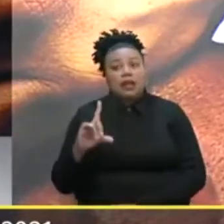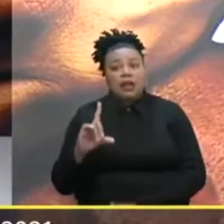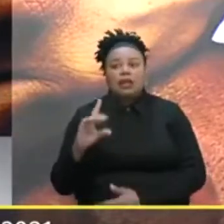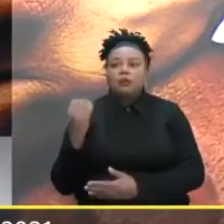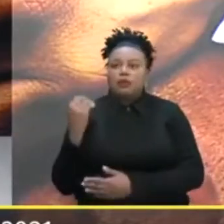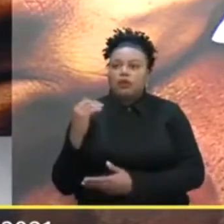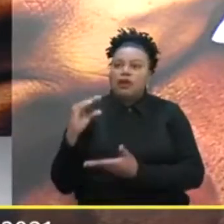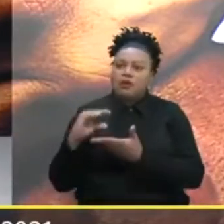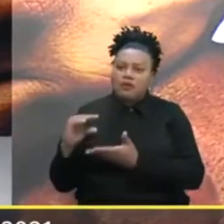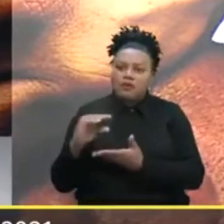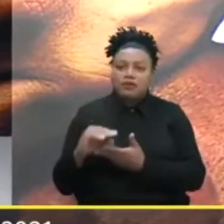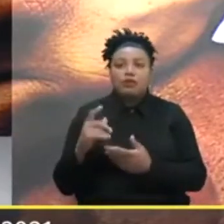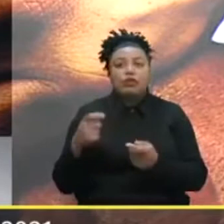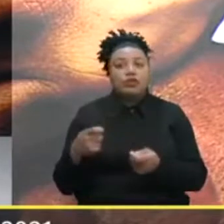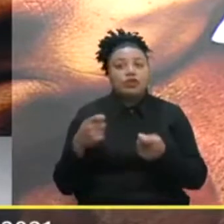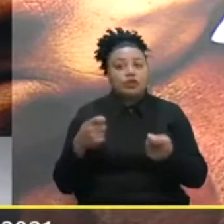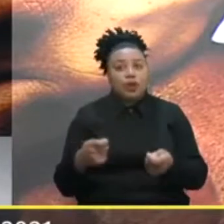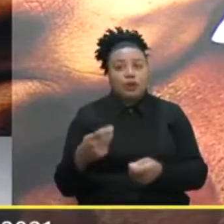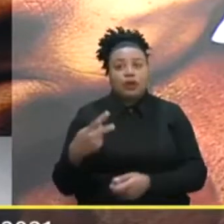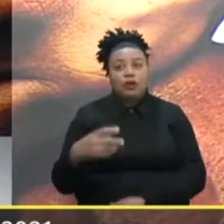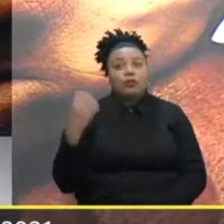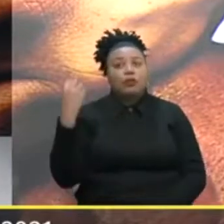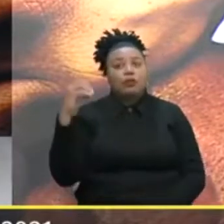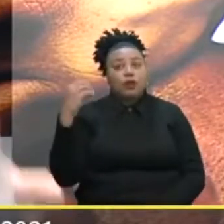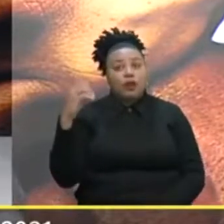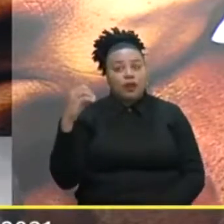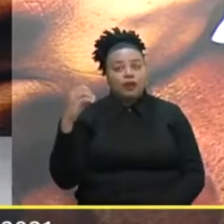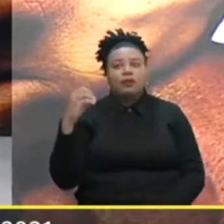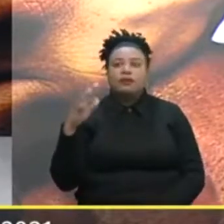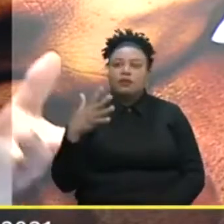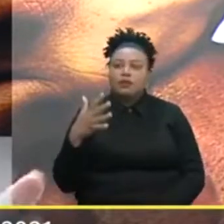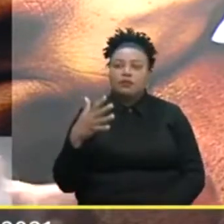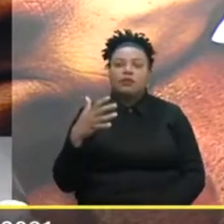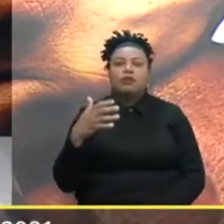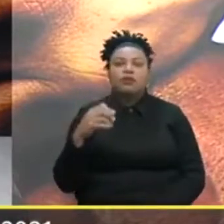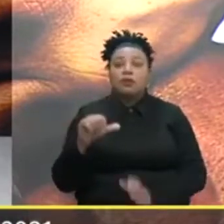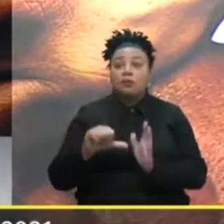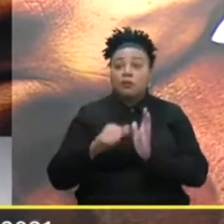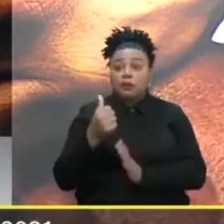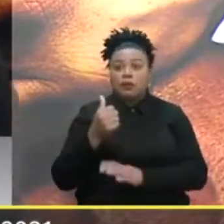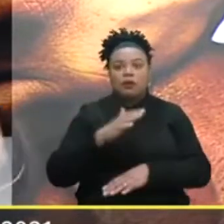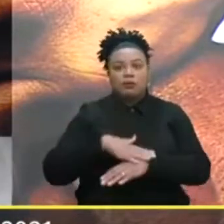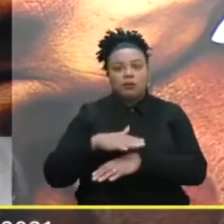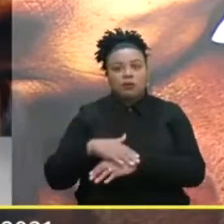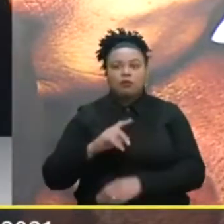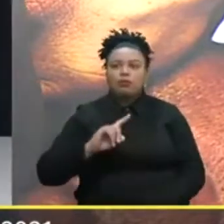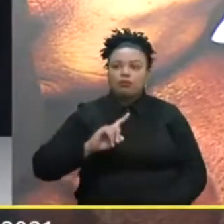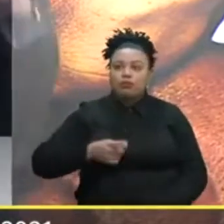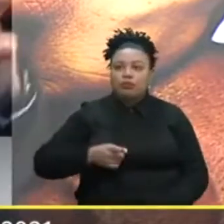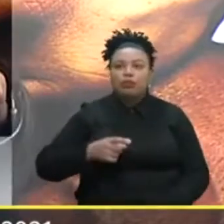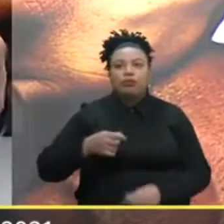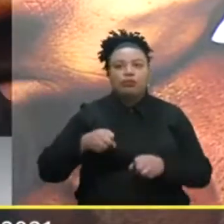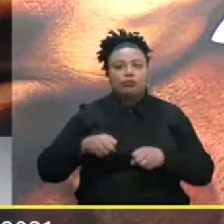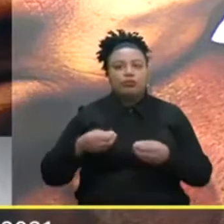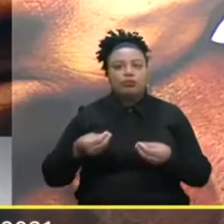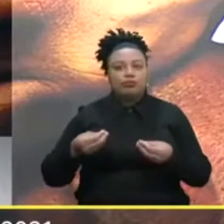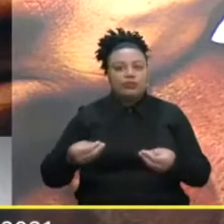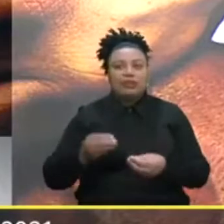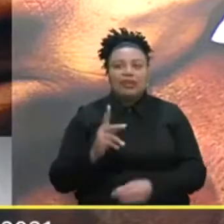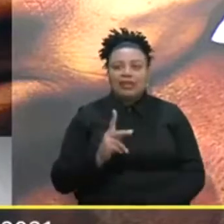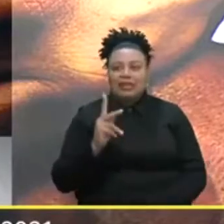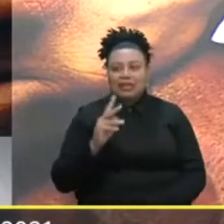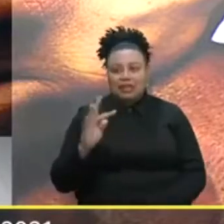Investiu bastante nisso Nós entregamos aqui Em Porto Alegre Em torno de No primeiro momento Em torno de mil ranchos Mil kits